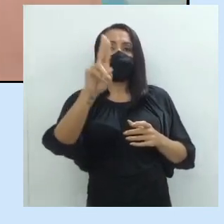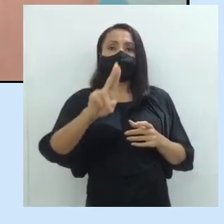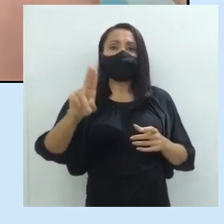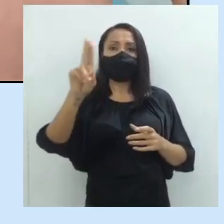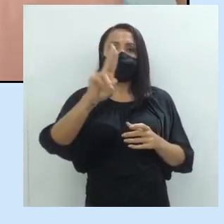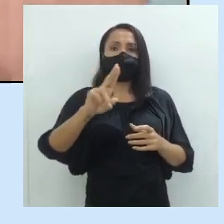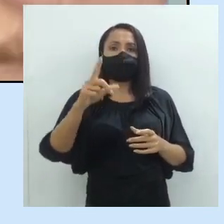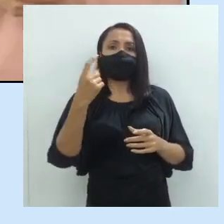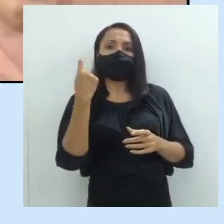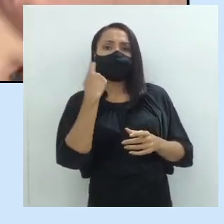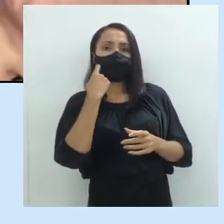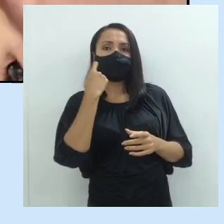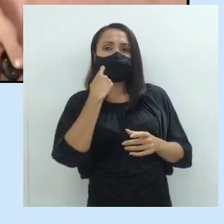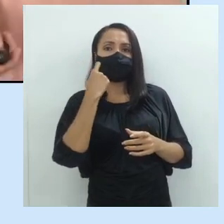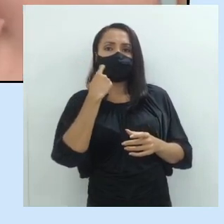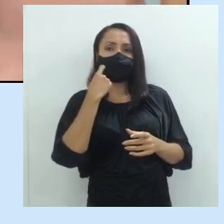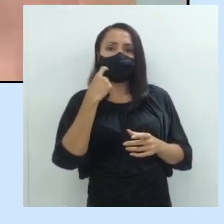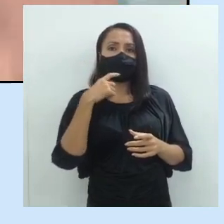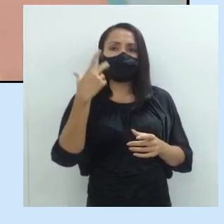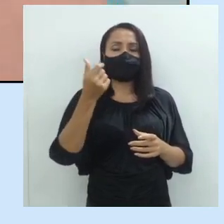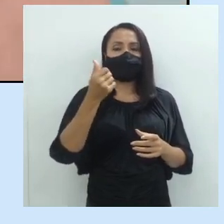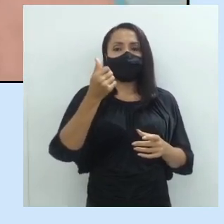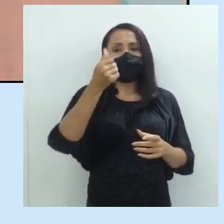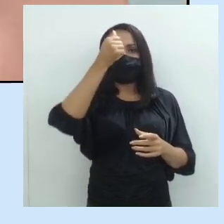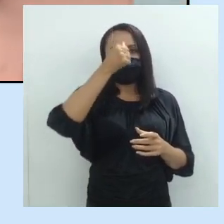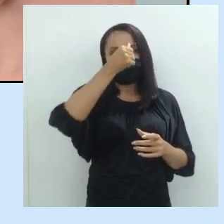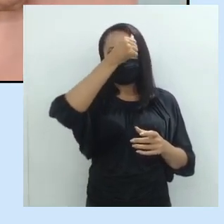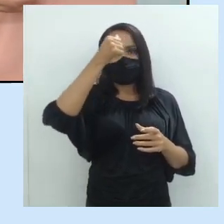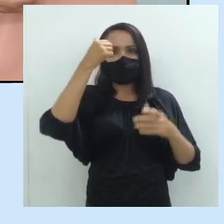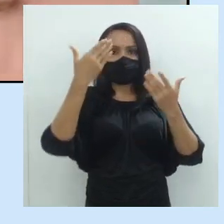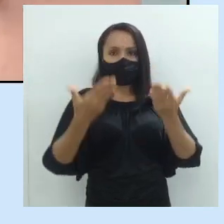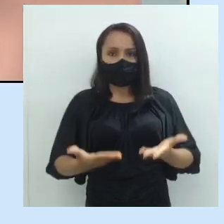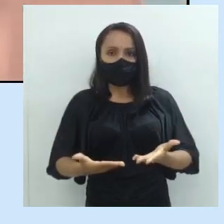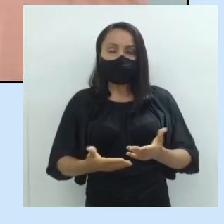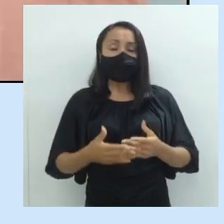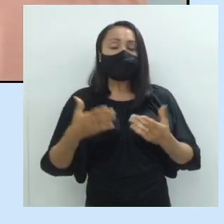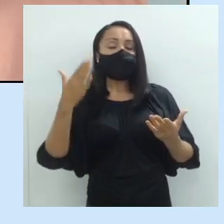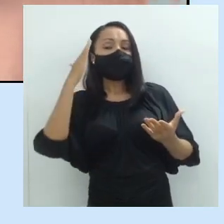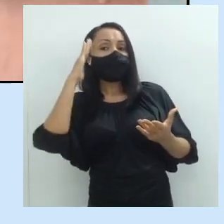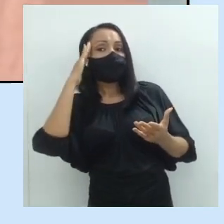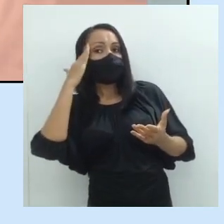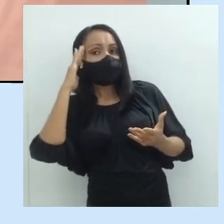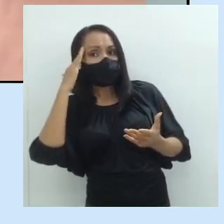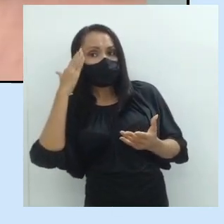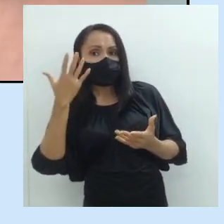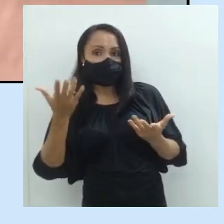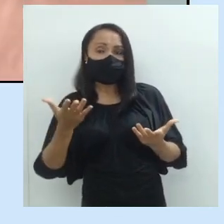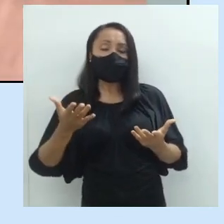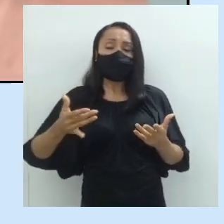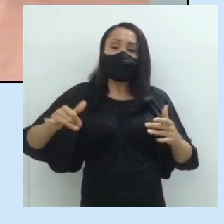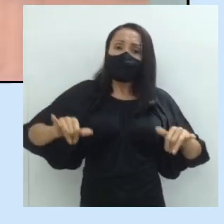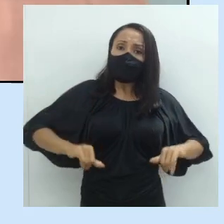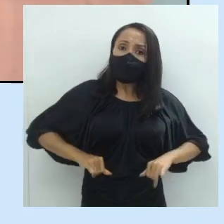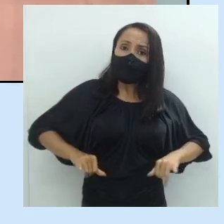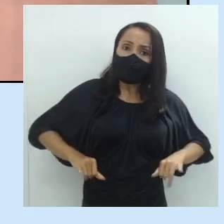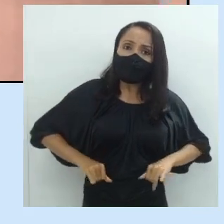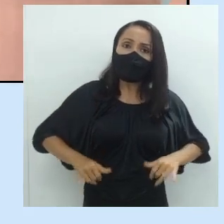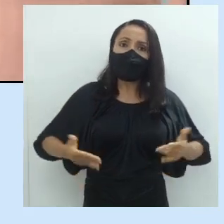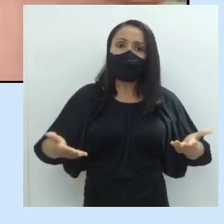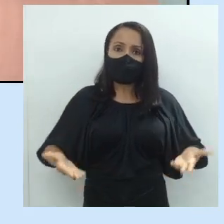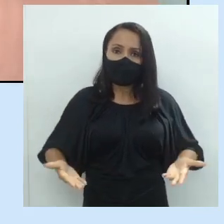o caminho da cruz, do sofrimento. Então, já dá para entender que esse texto está mostrando alguma coisa sobre